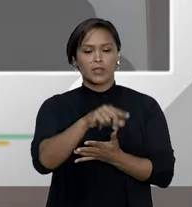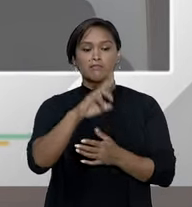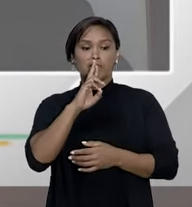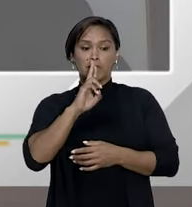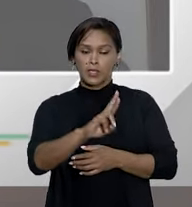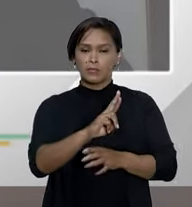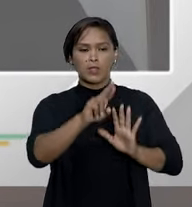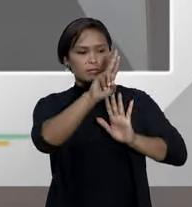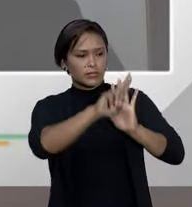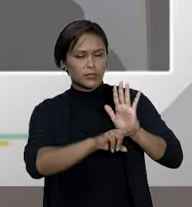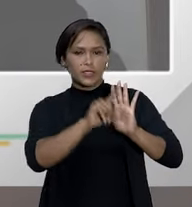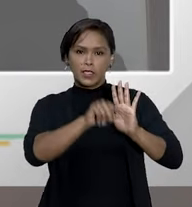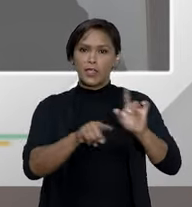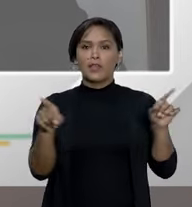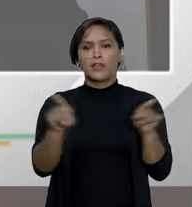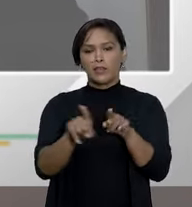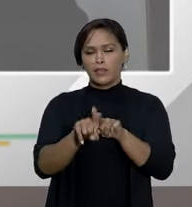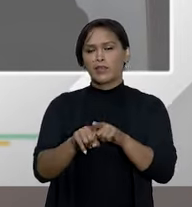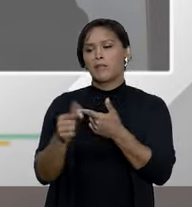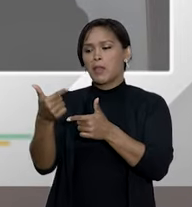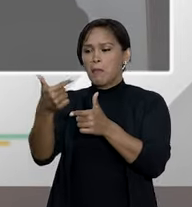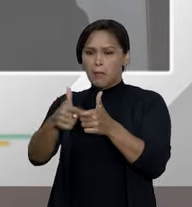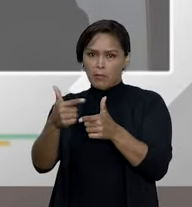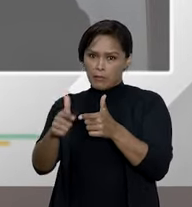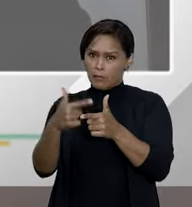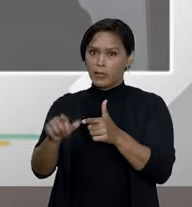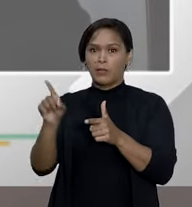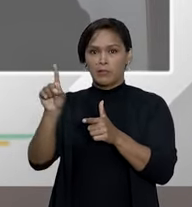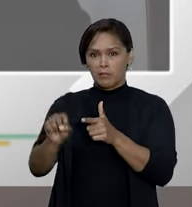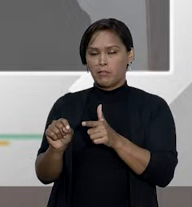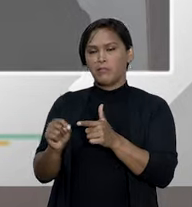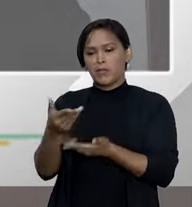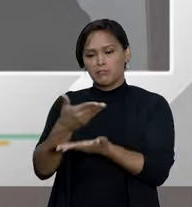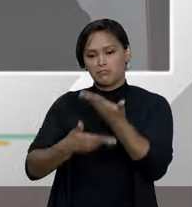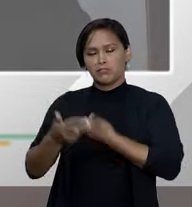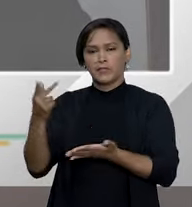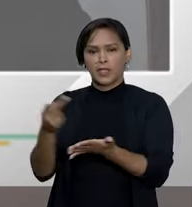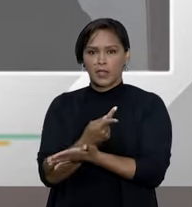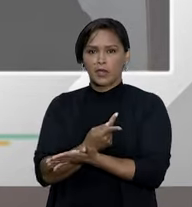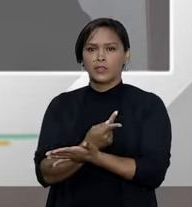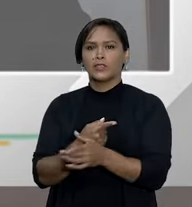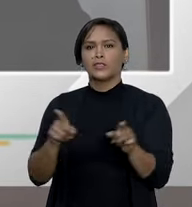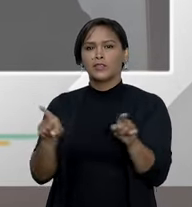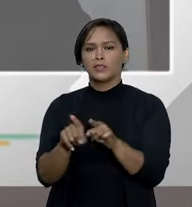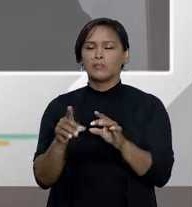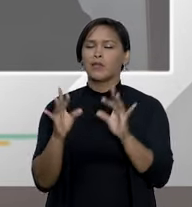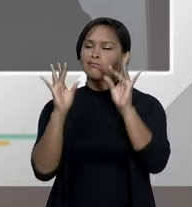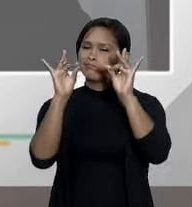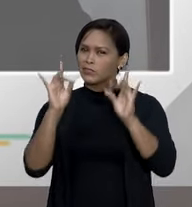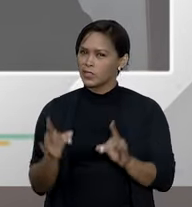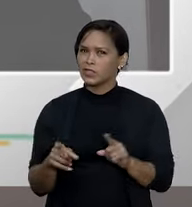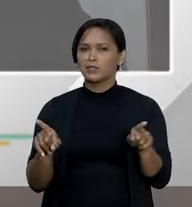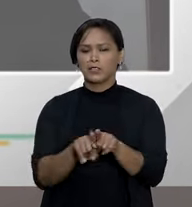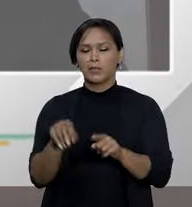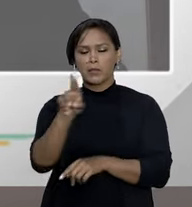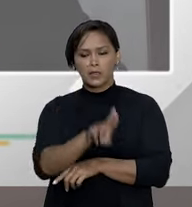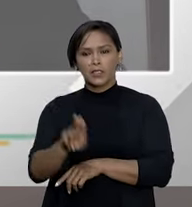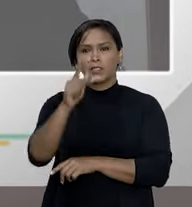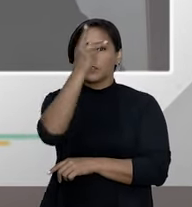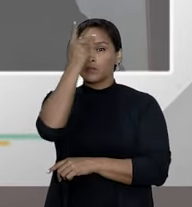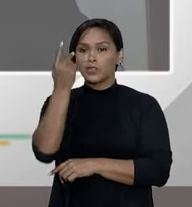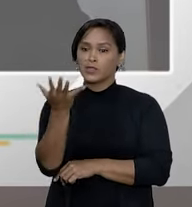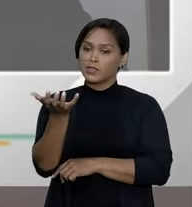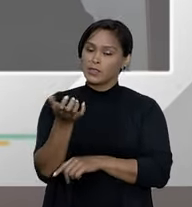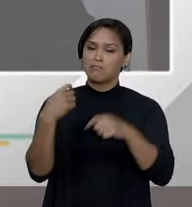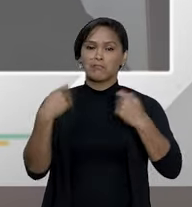resolver, e também acaba gerando um problema, um ponto sensível para os usuários do plano de